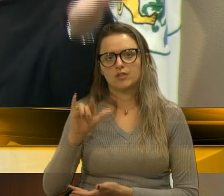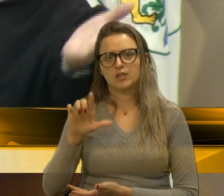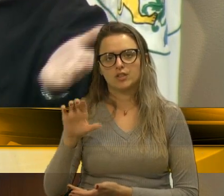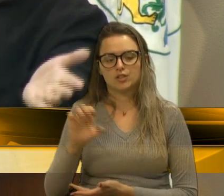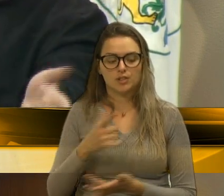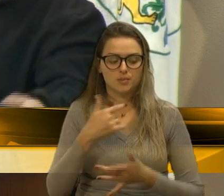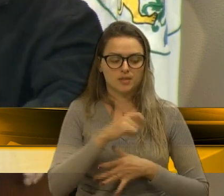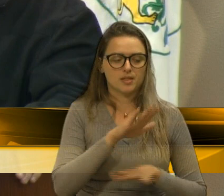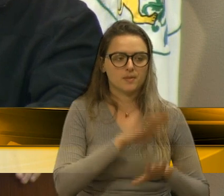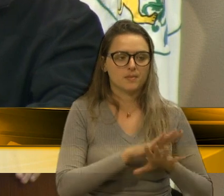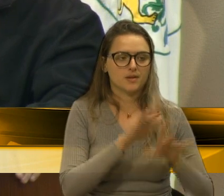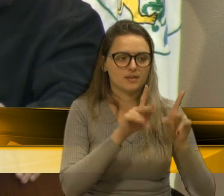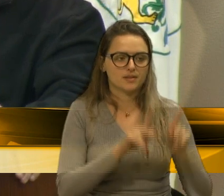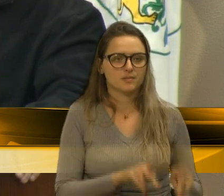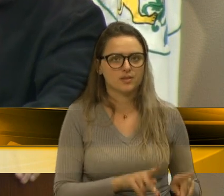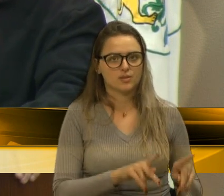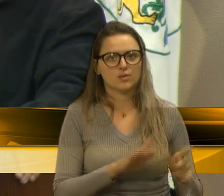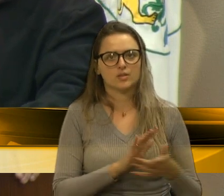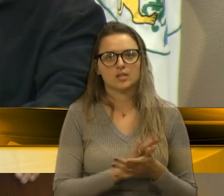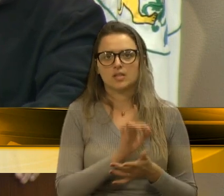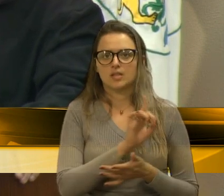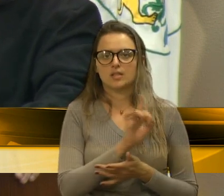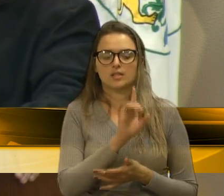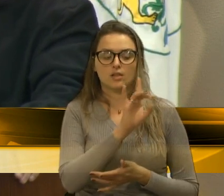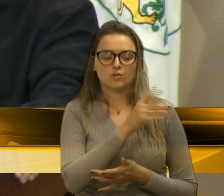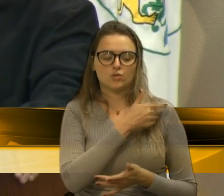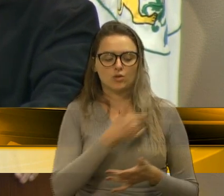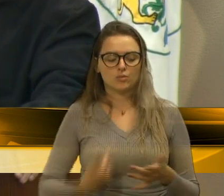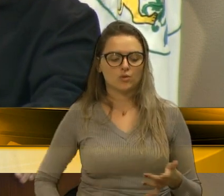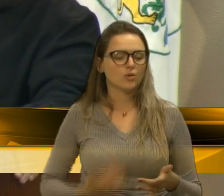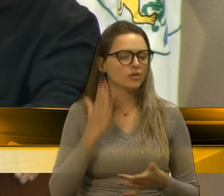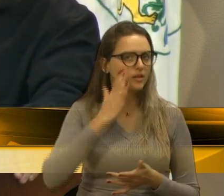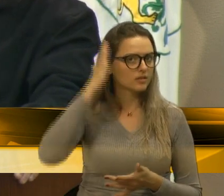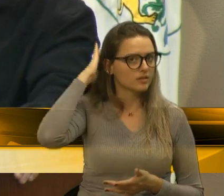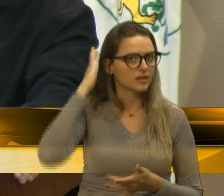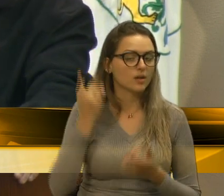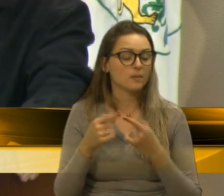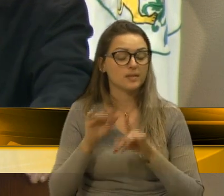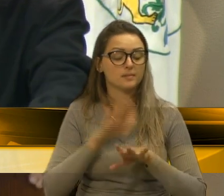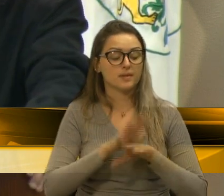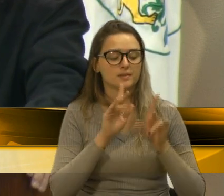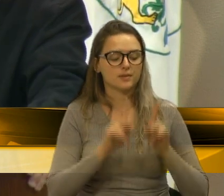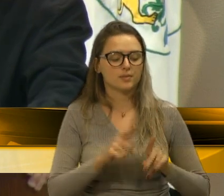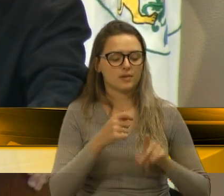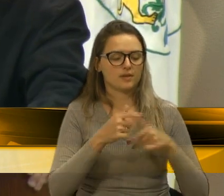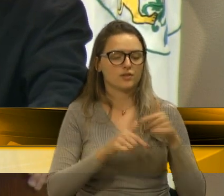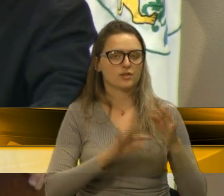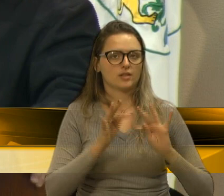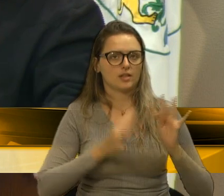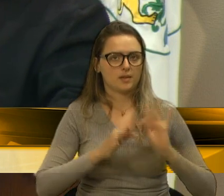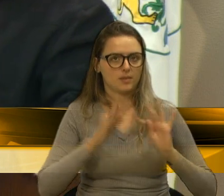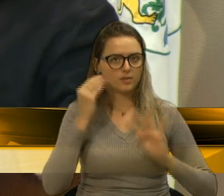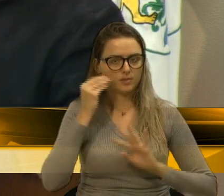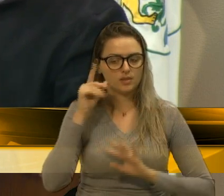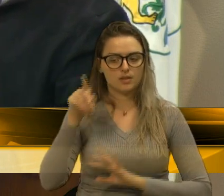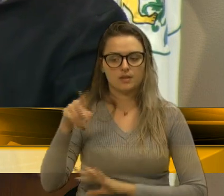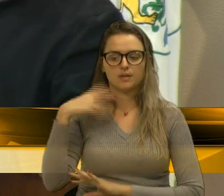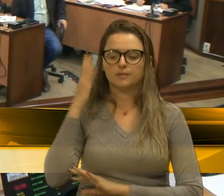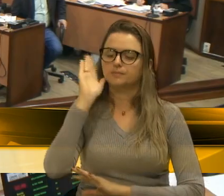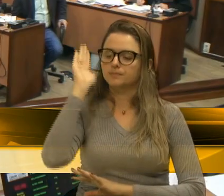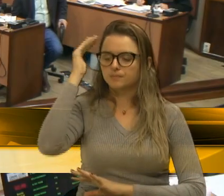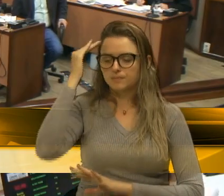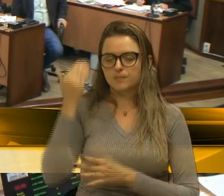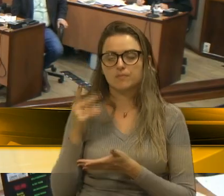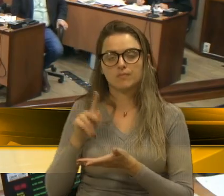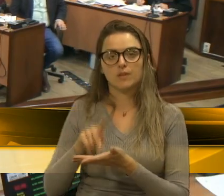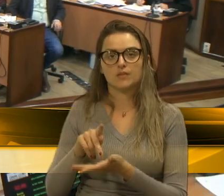para mais pessoas, não só para o gestor. Pois não, vereador Felipe? Vereador Eloy, na verdade,